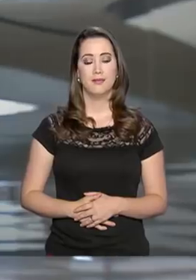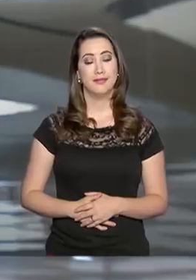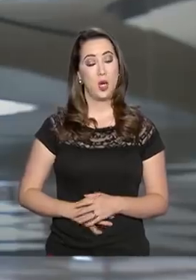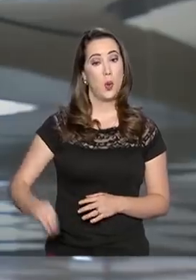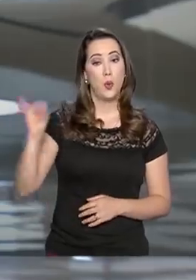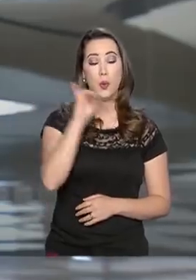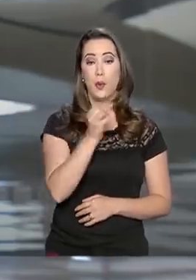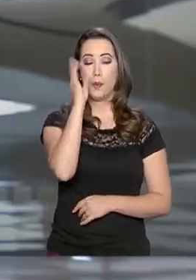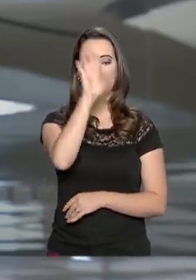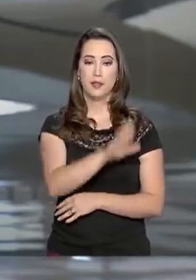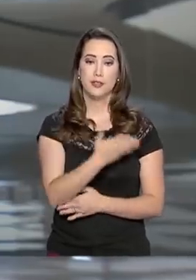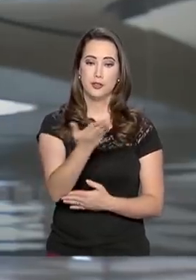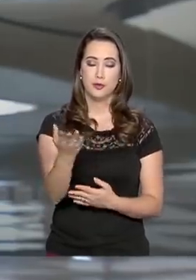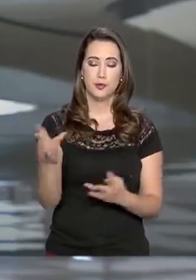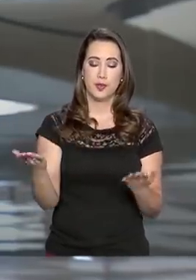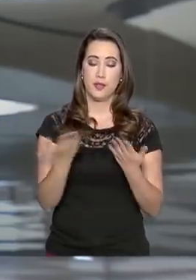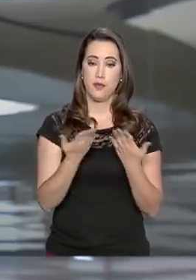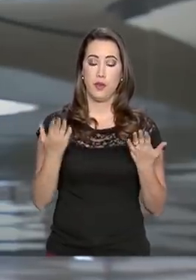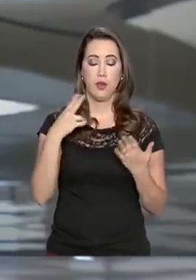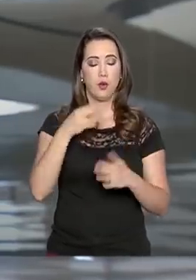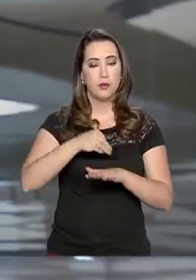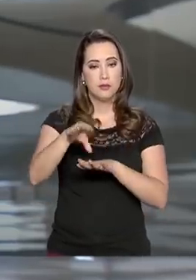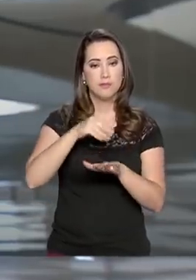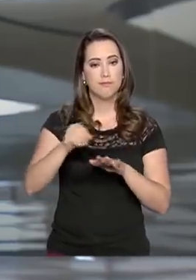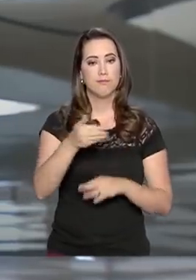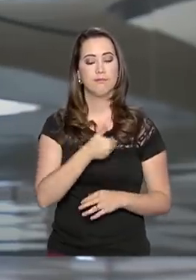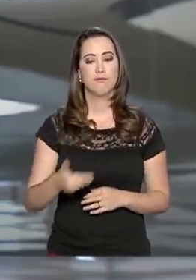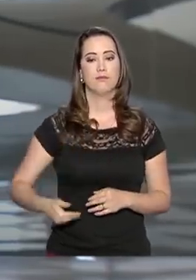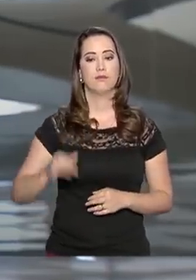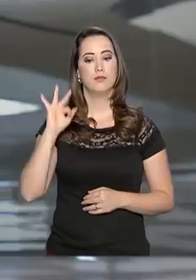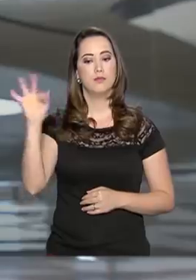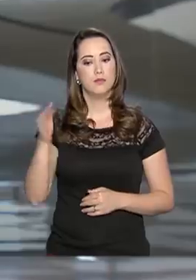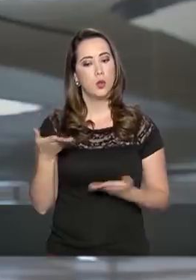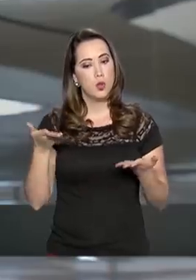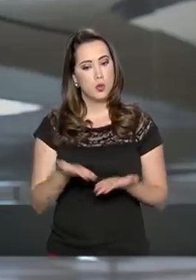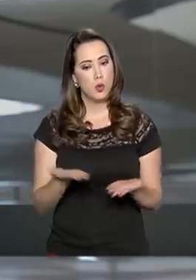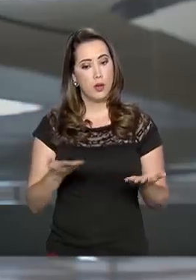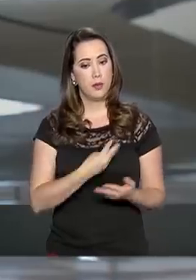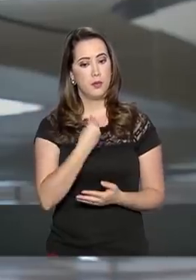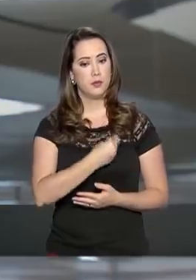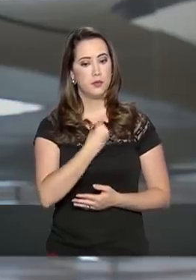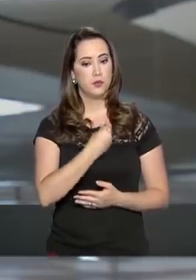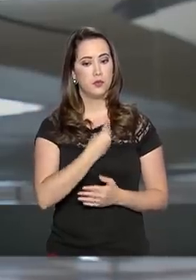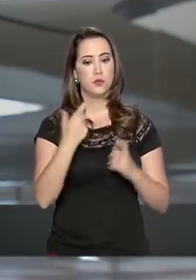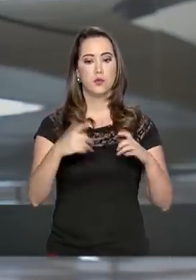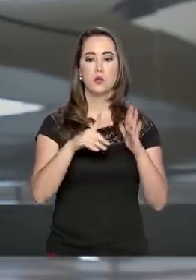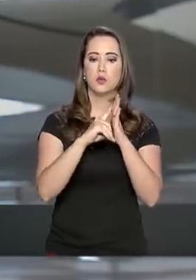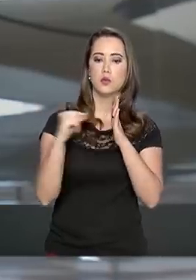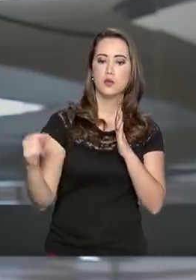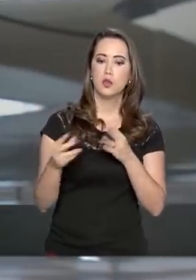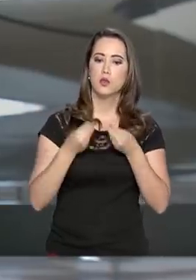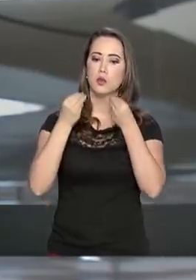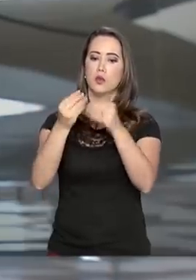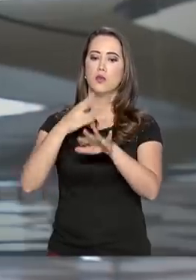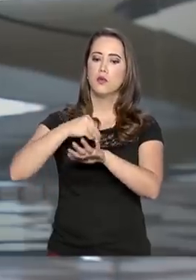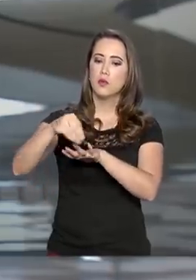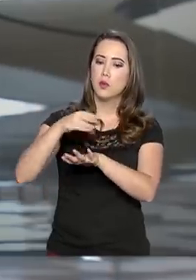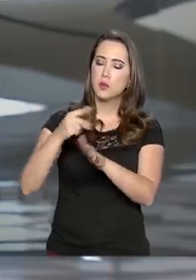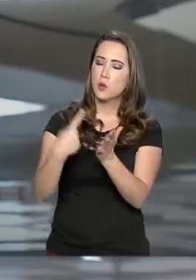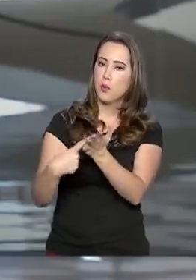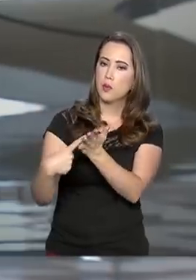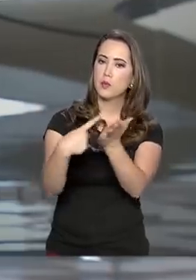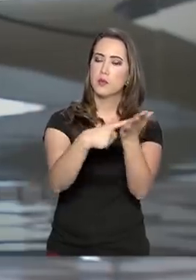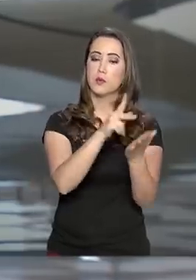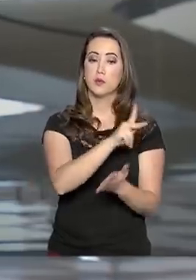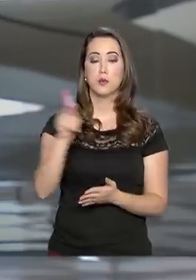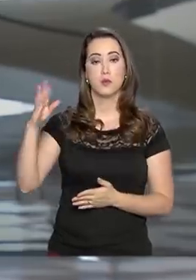Olá, boa tarde. Você acompanha a partir de agora informações do governo federal. Eu falo ao vivo do Palácio do Planalto e trago informações sobre a agenda do